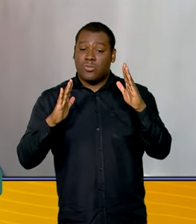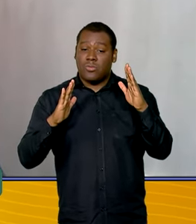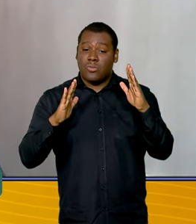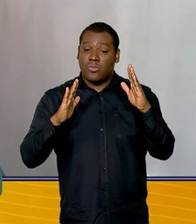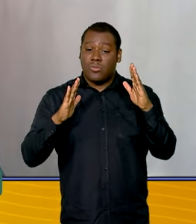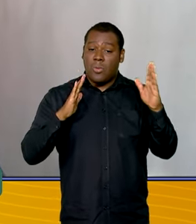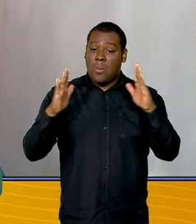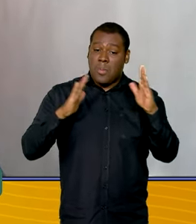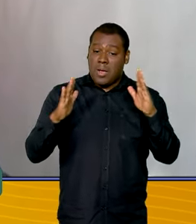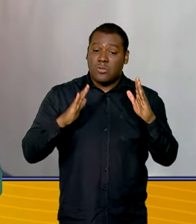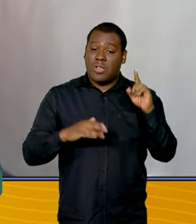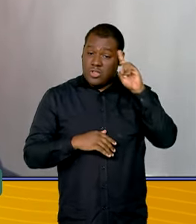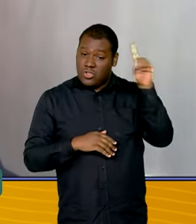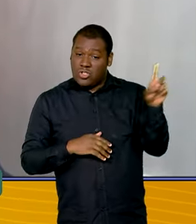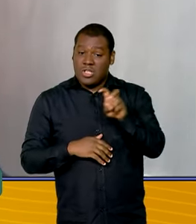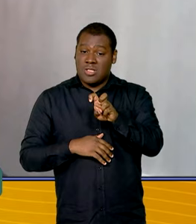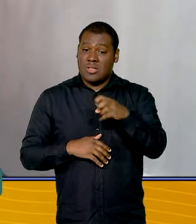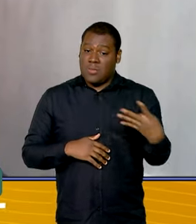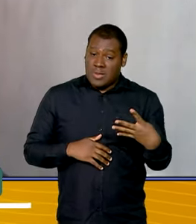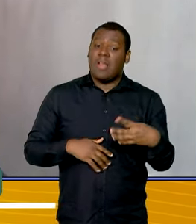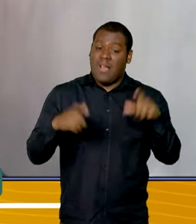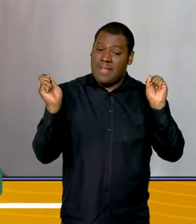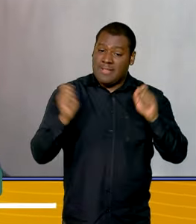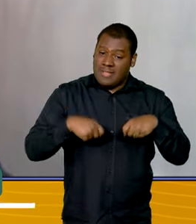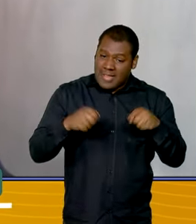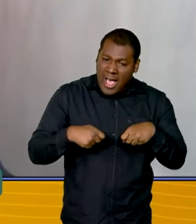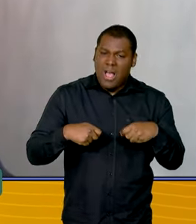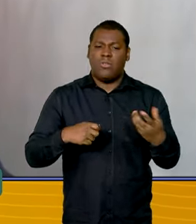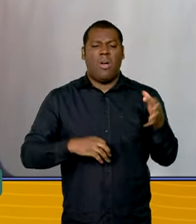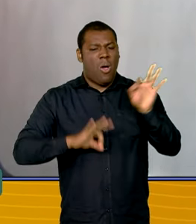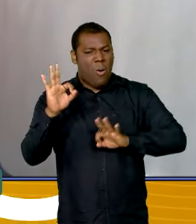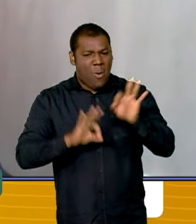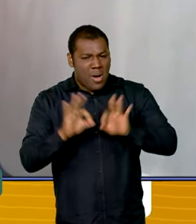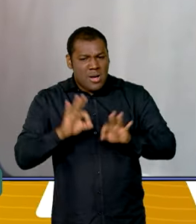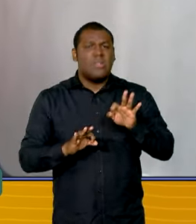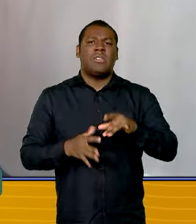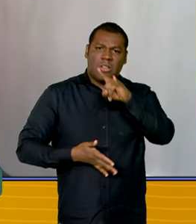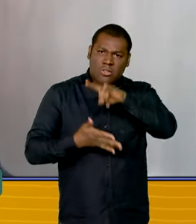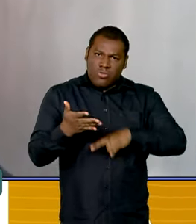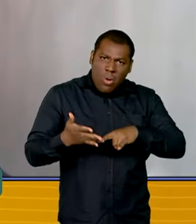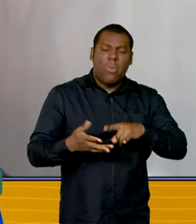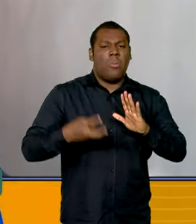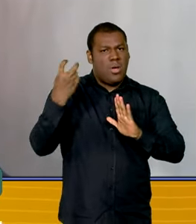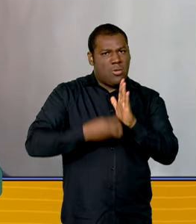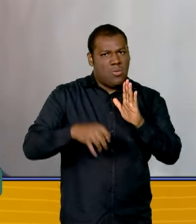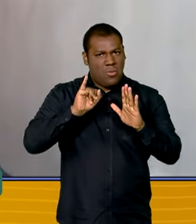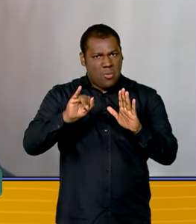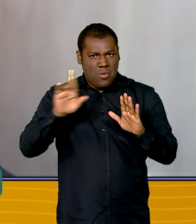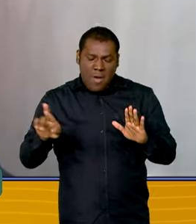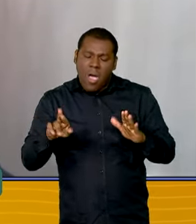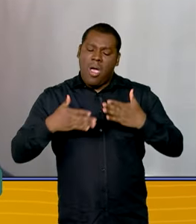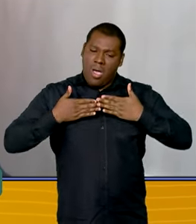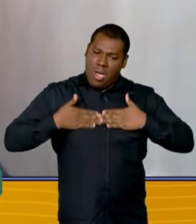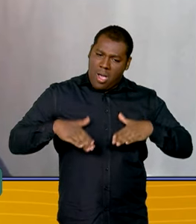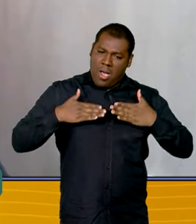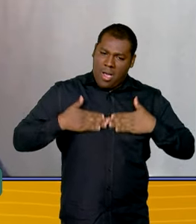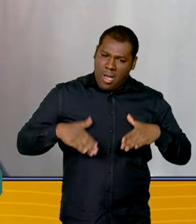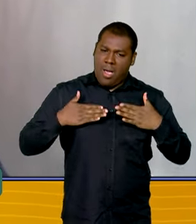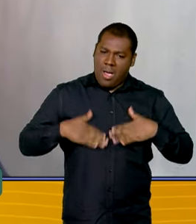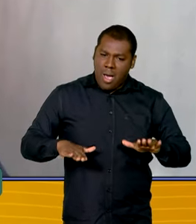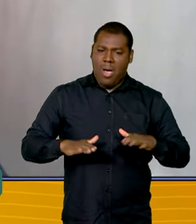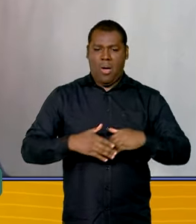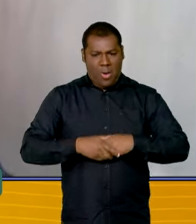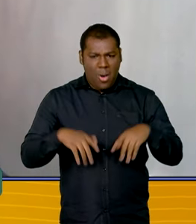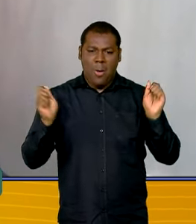ainda 54. Tem tempo suficiente para fazer com calma. Não deixa para a última semana, evita as últimas semanas e vai fazendo com calma